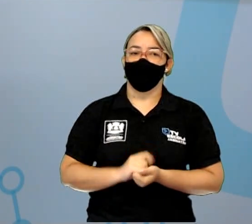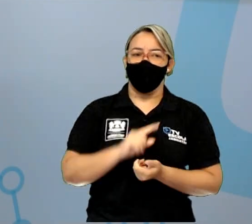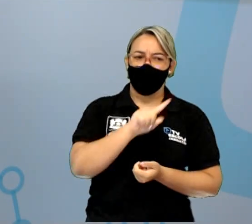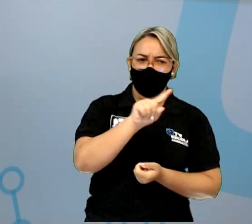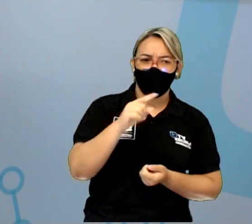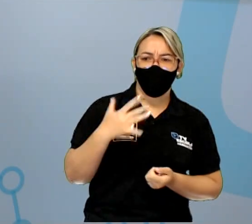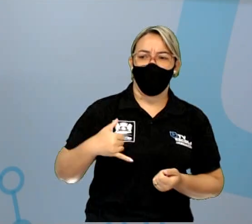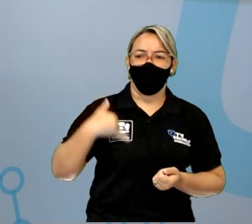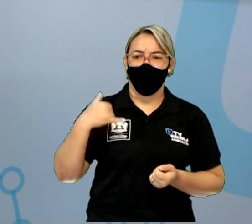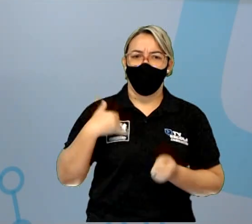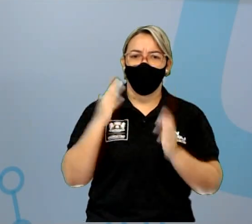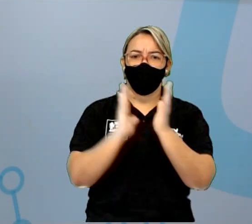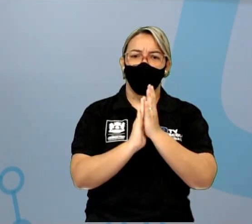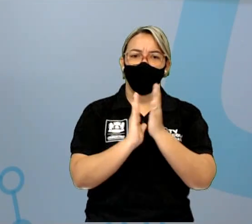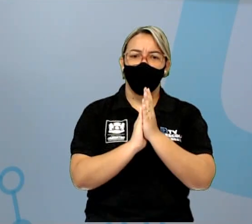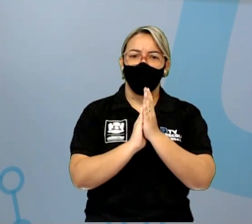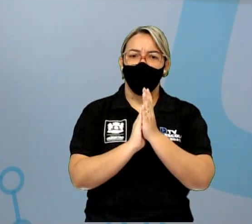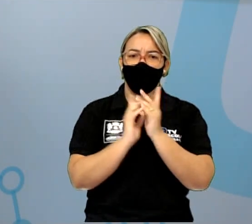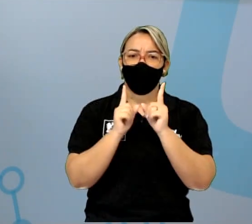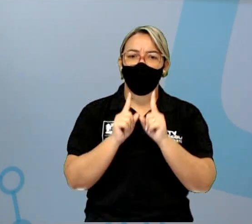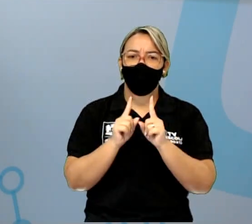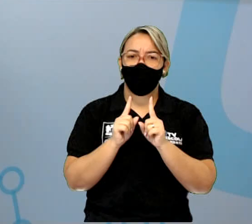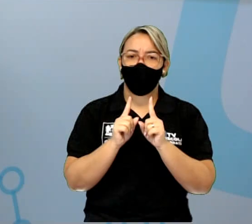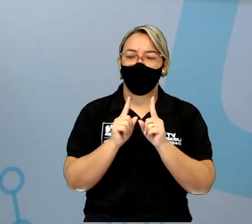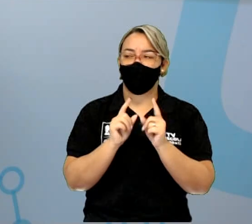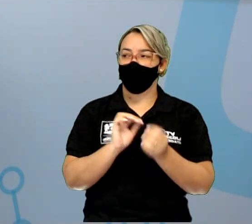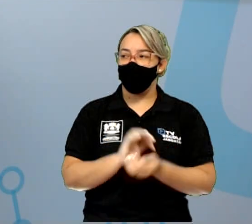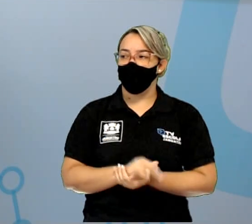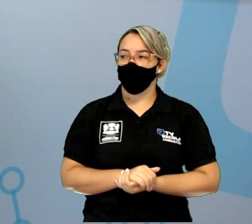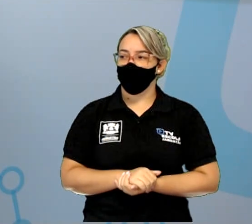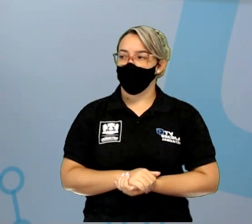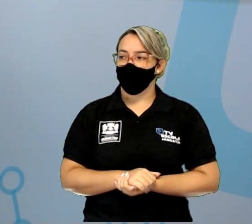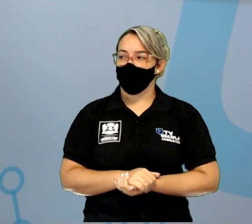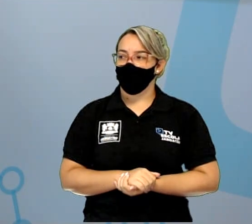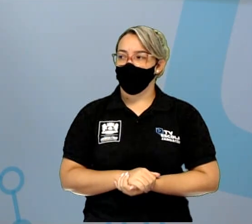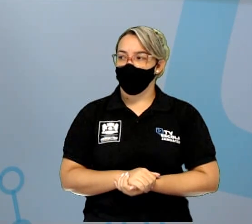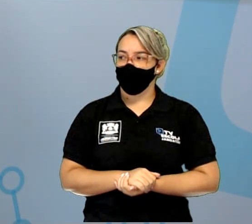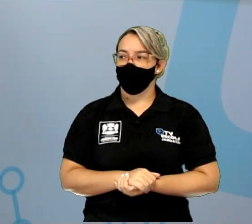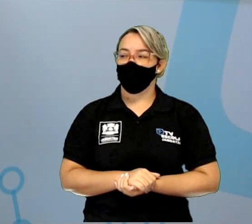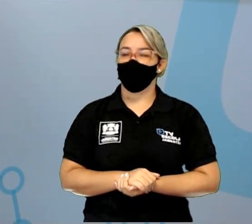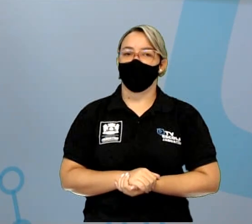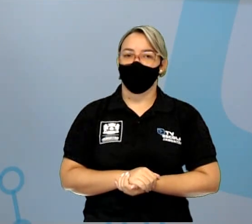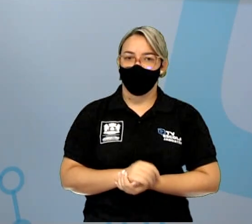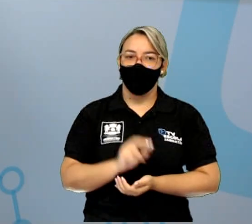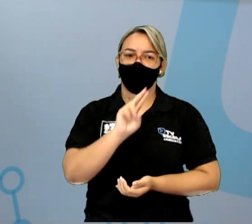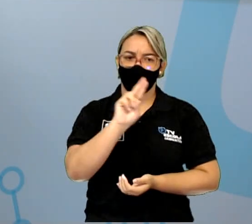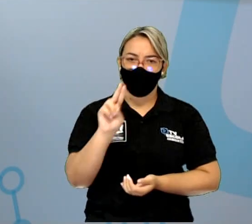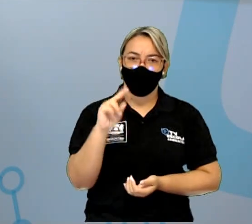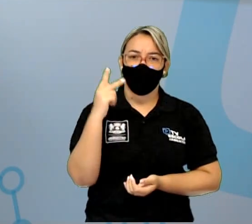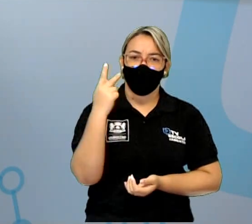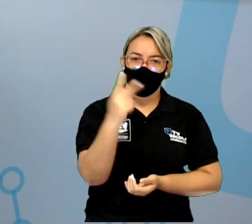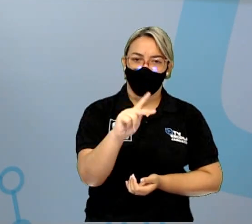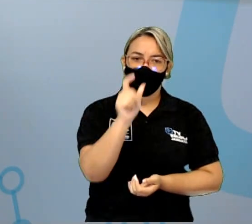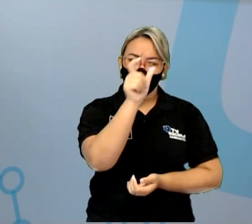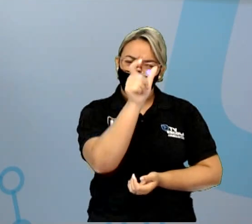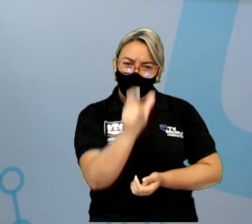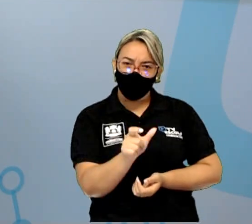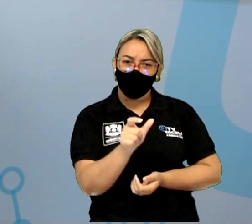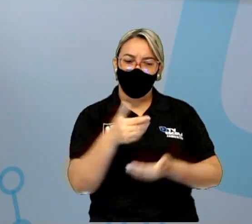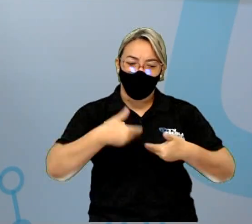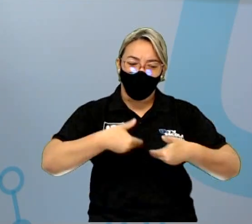aniversário. Seu quem? De Marina, não é? Ela está